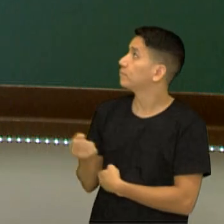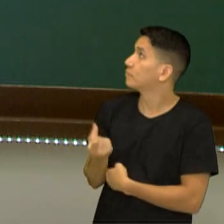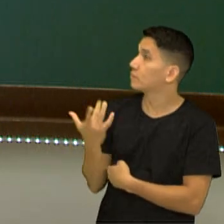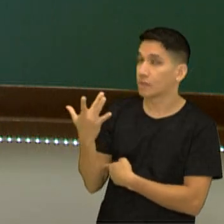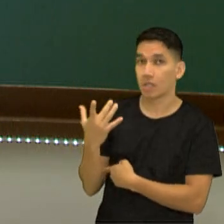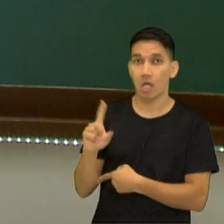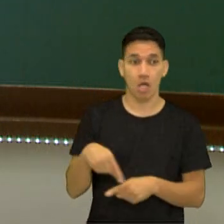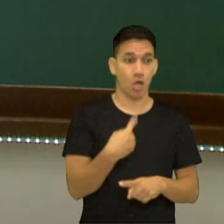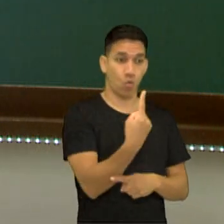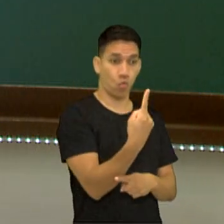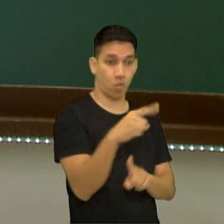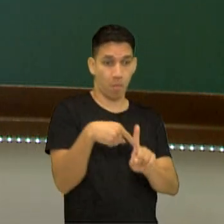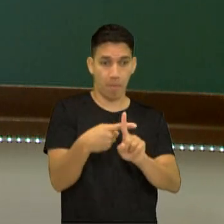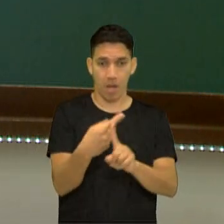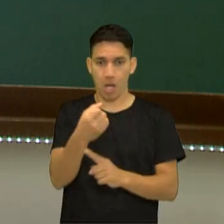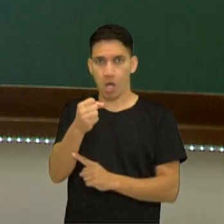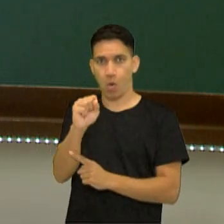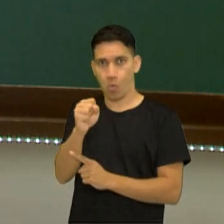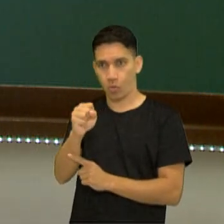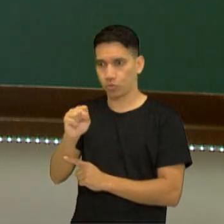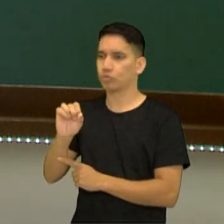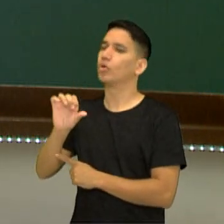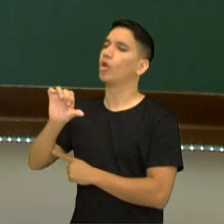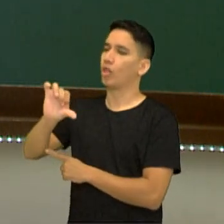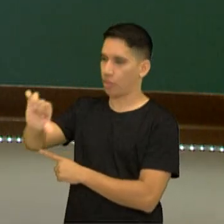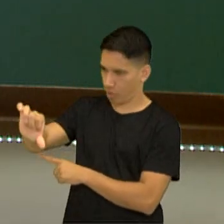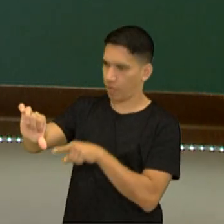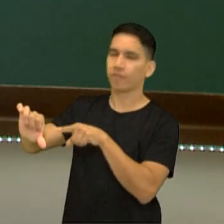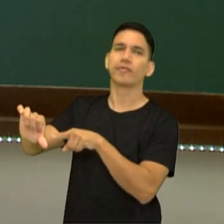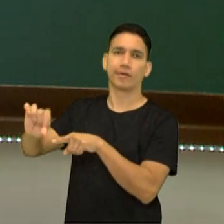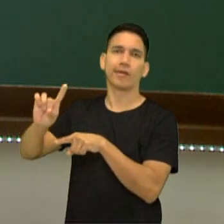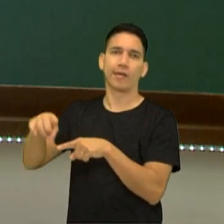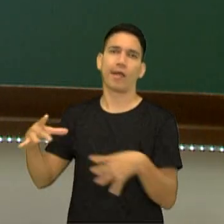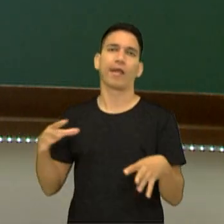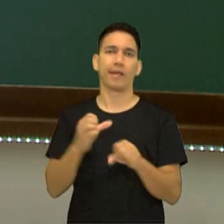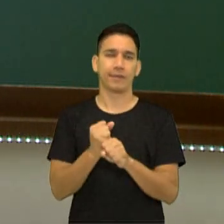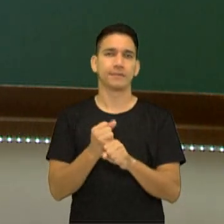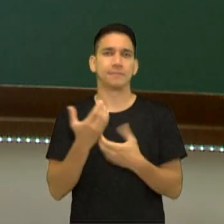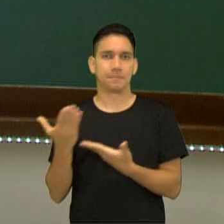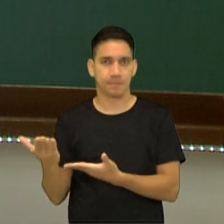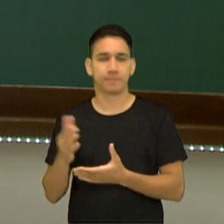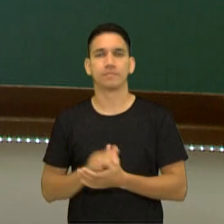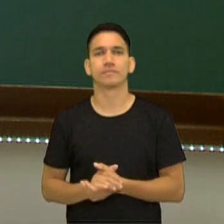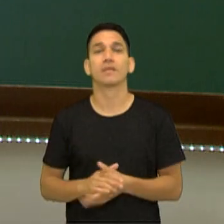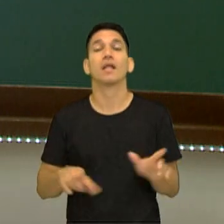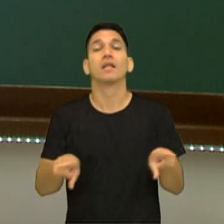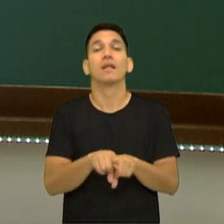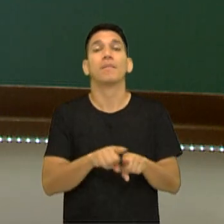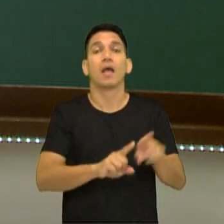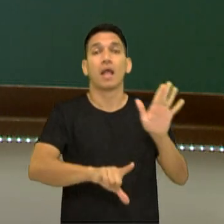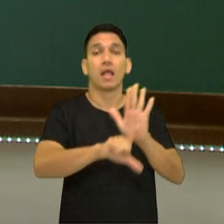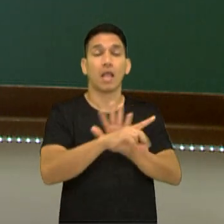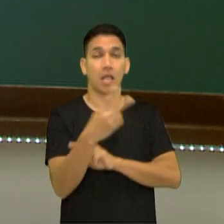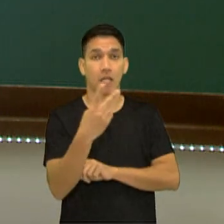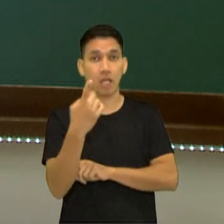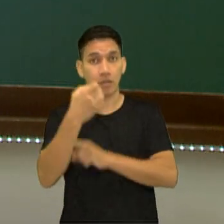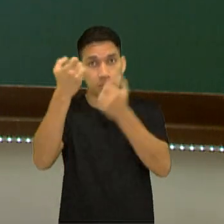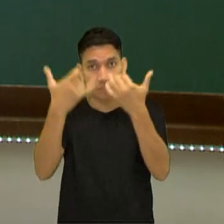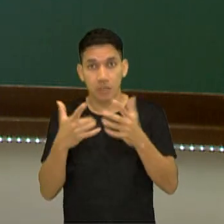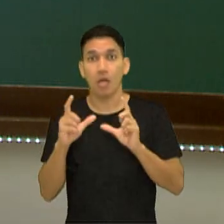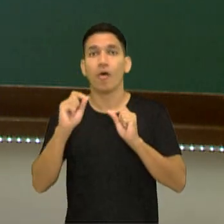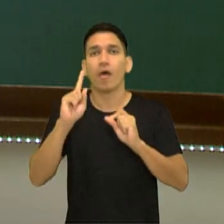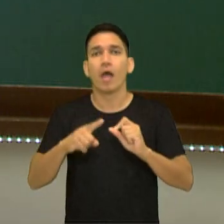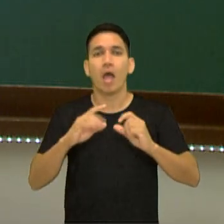1 mais 8, 9, e temos 9 de água sendo produzida aqui. A segunda lei poderal, que é a lei das proporções